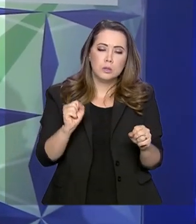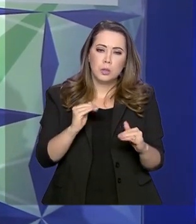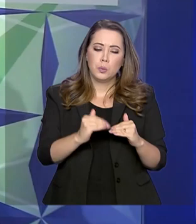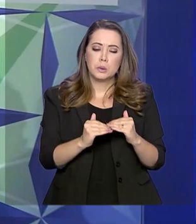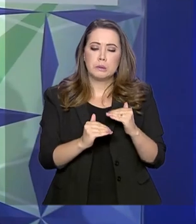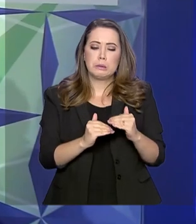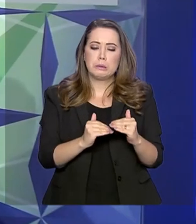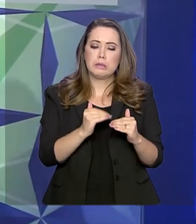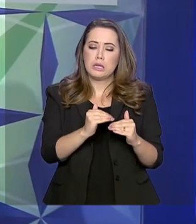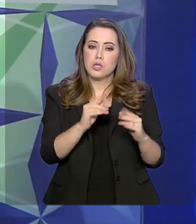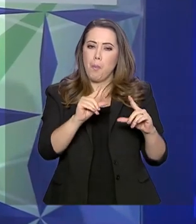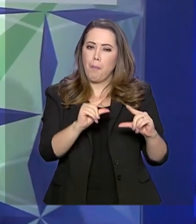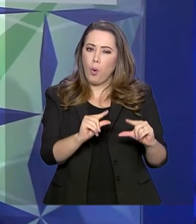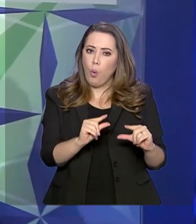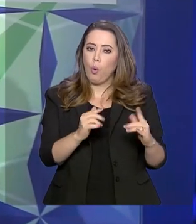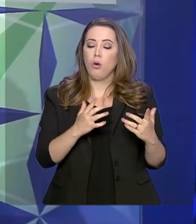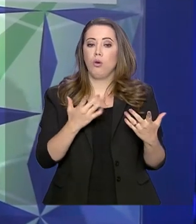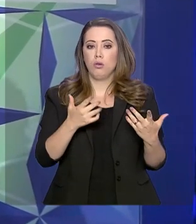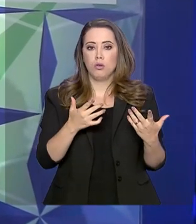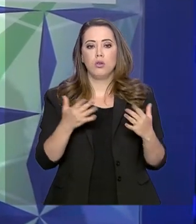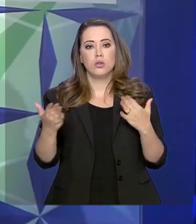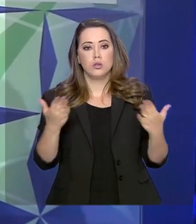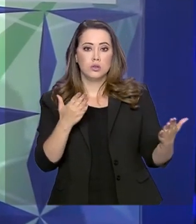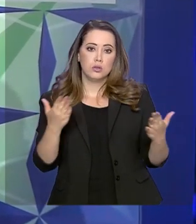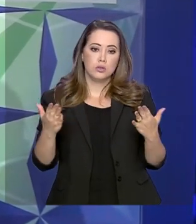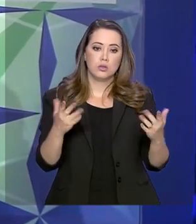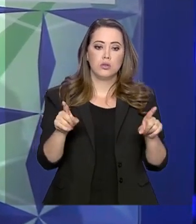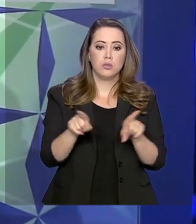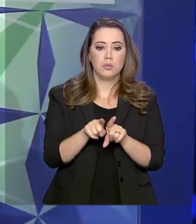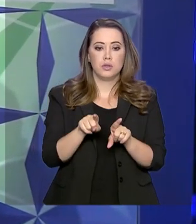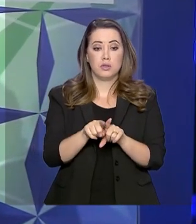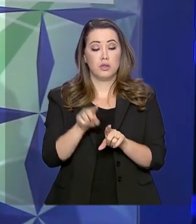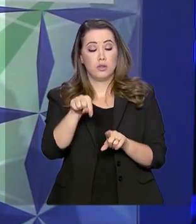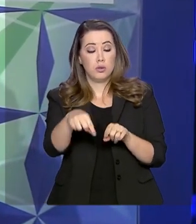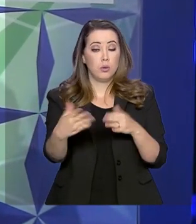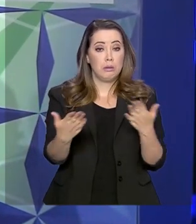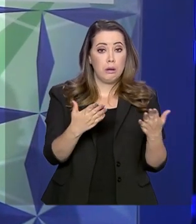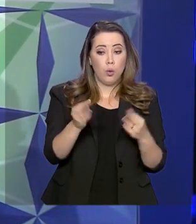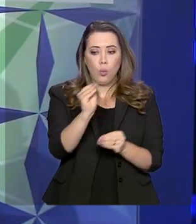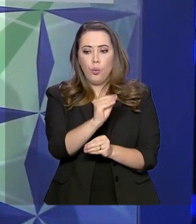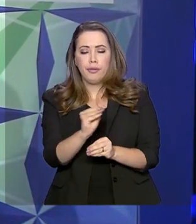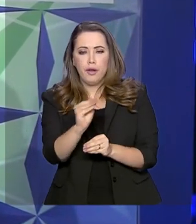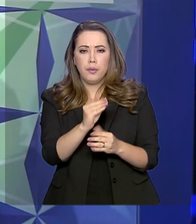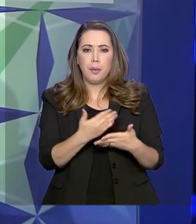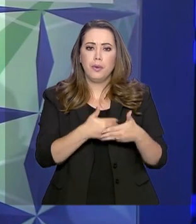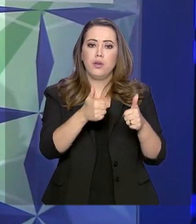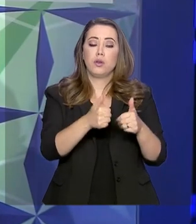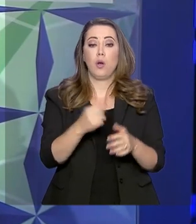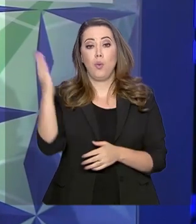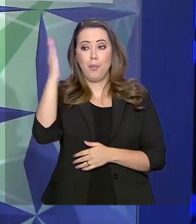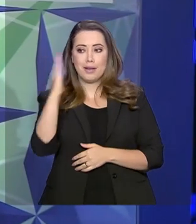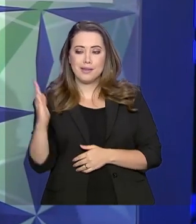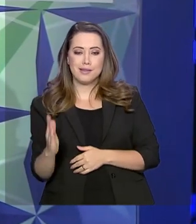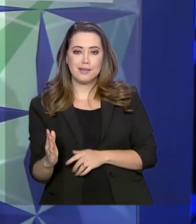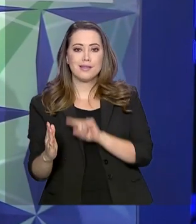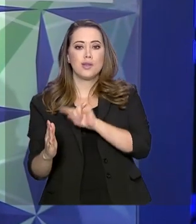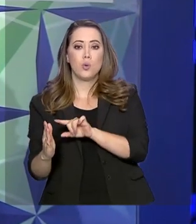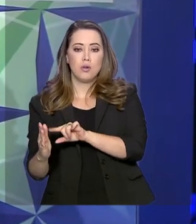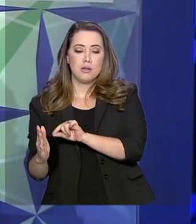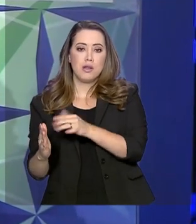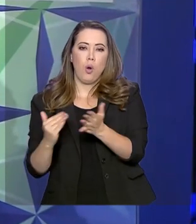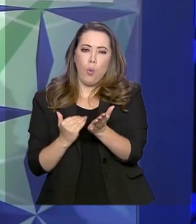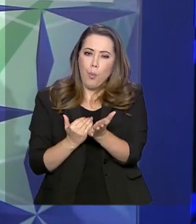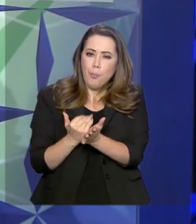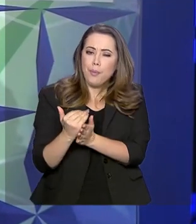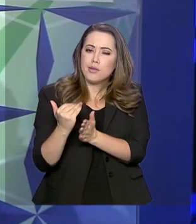indo para uma clínica de reabilitação pelos excessos recentes, o Brasil é o contrário, está saindo da clínica de reabilitação